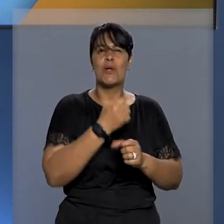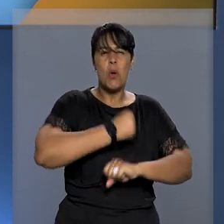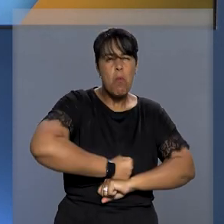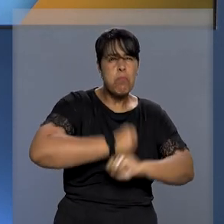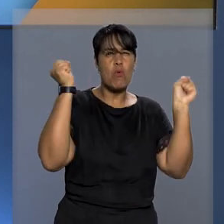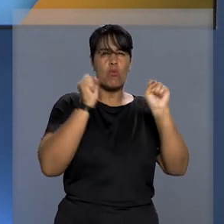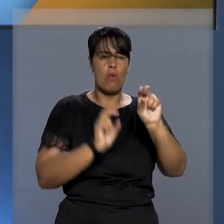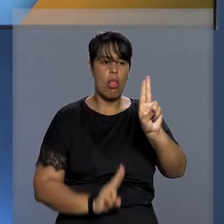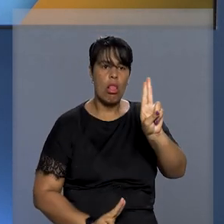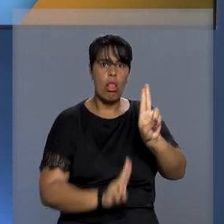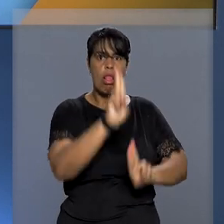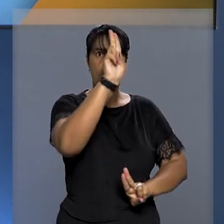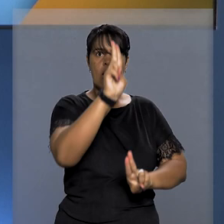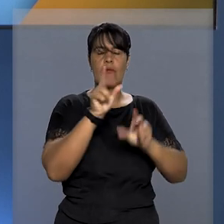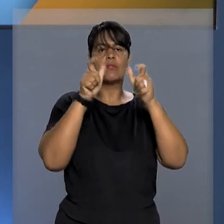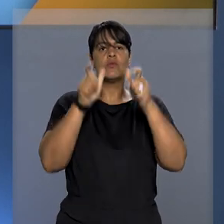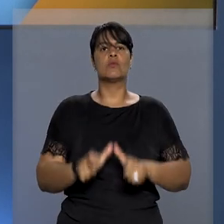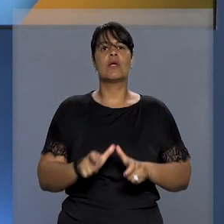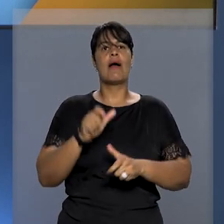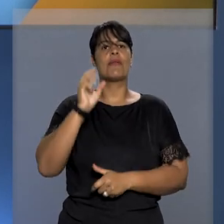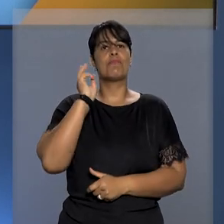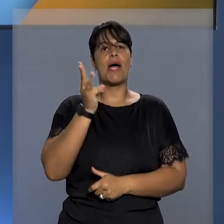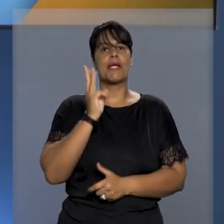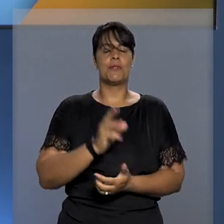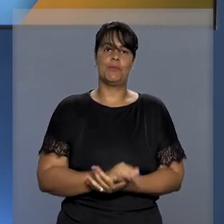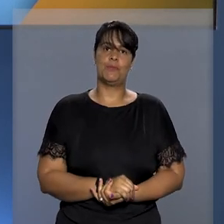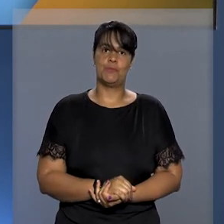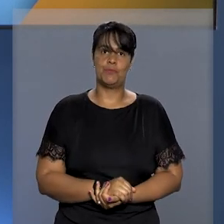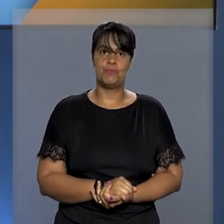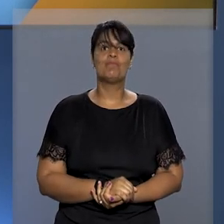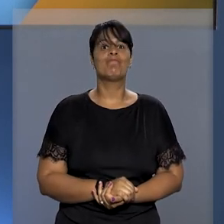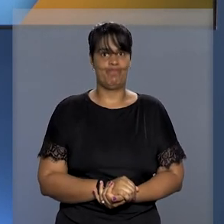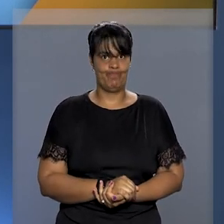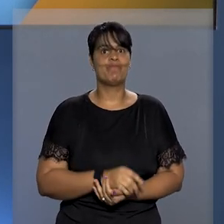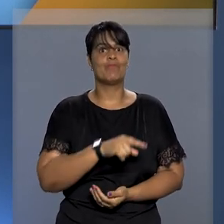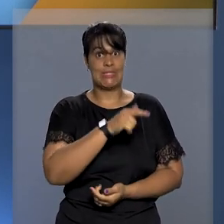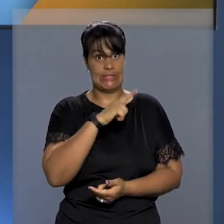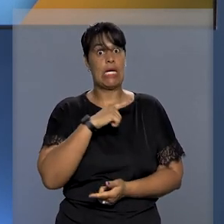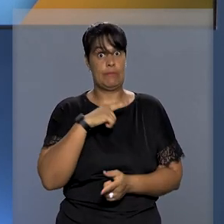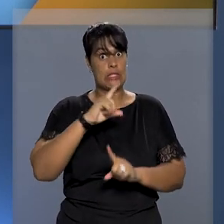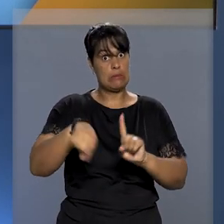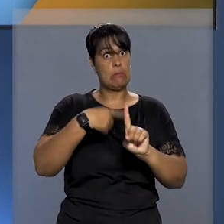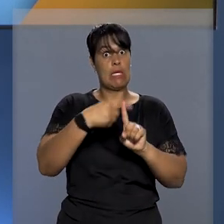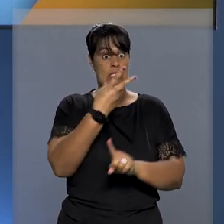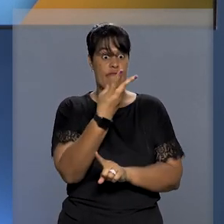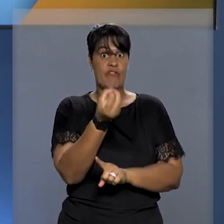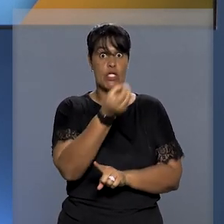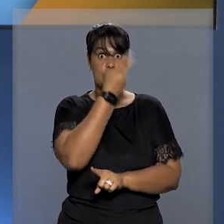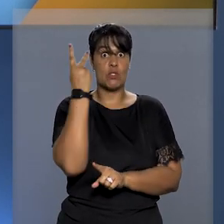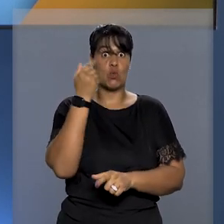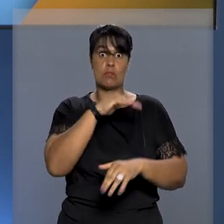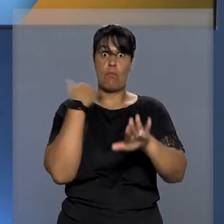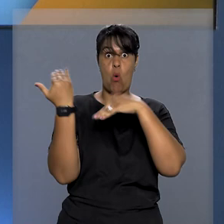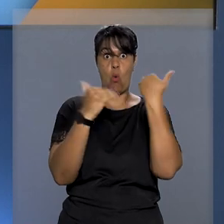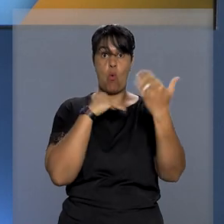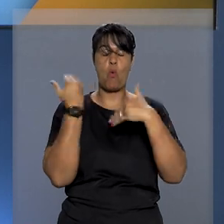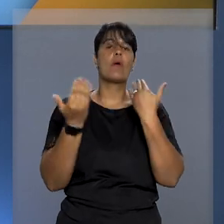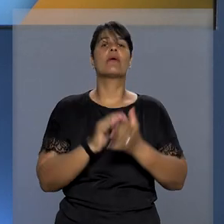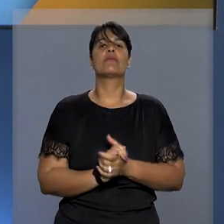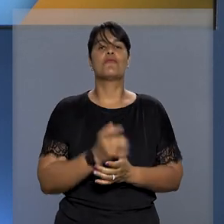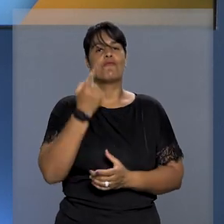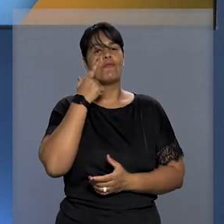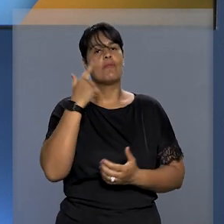explosão de foguete no centro de lançamento de Alcântara, no Maranhão, que vitimou outros 20 profissionais.